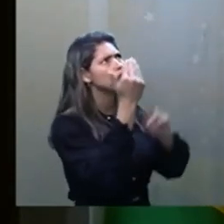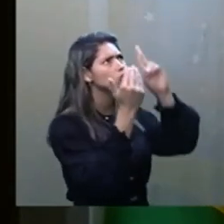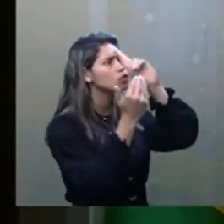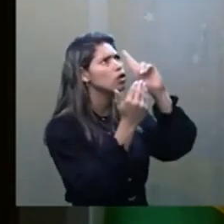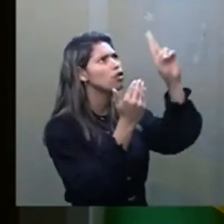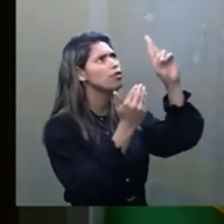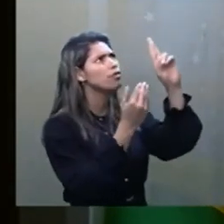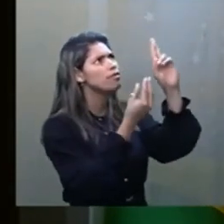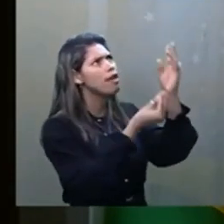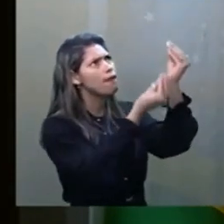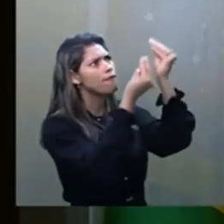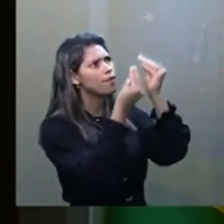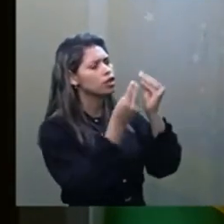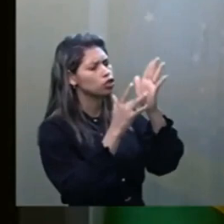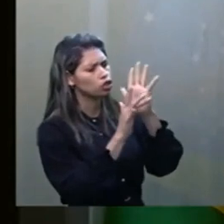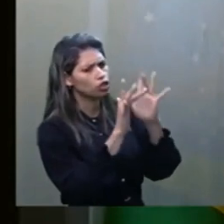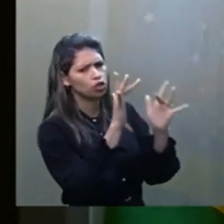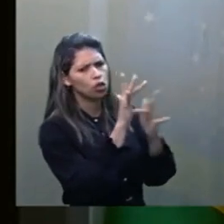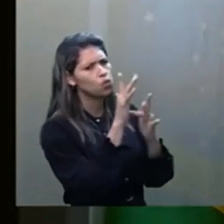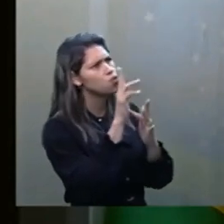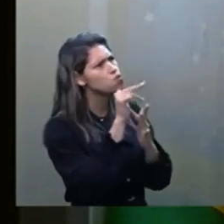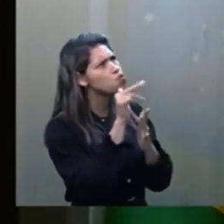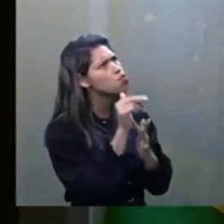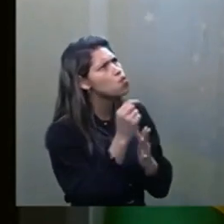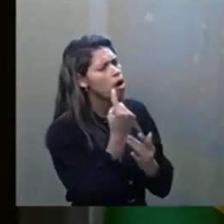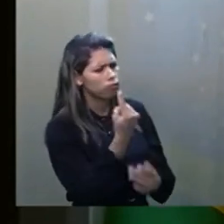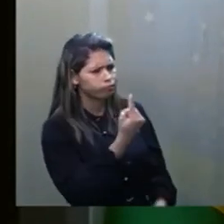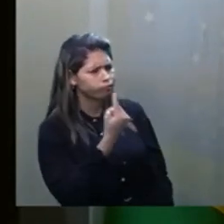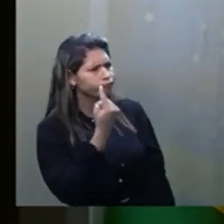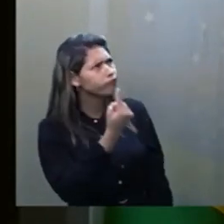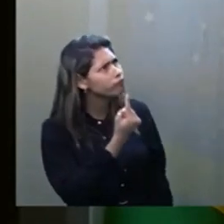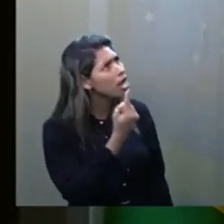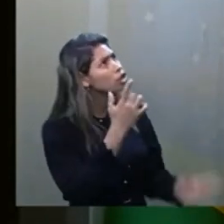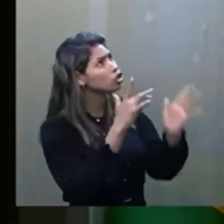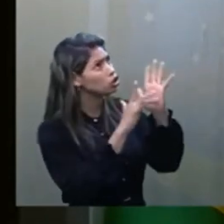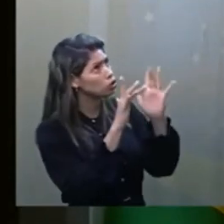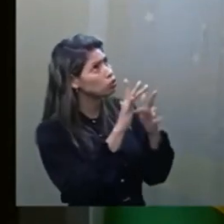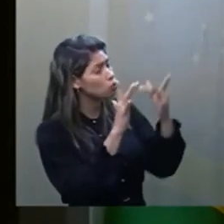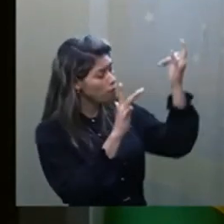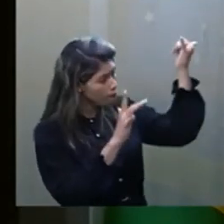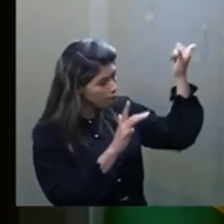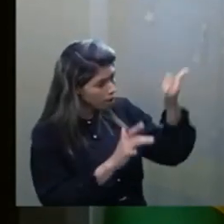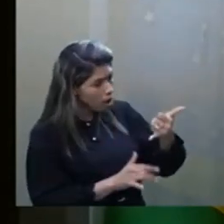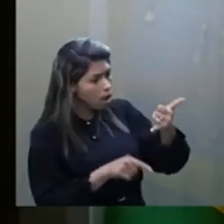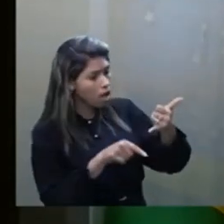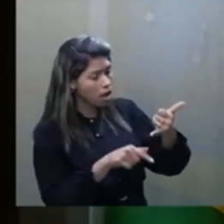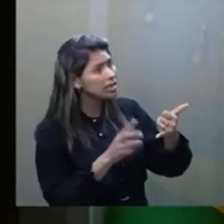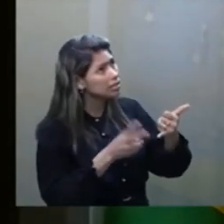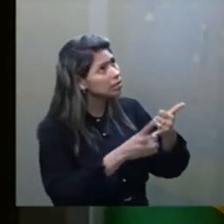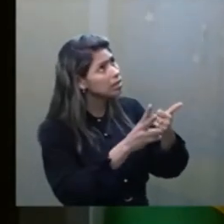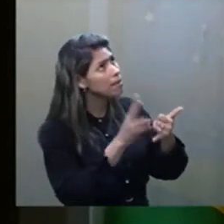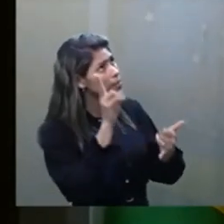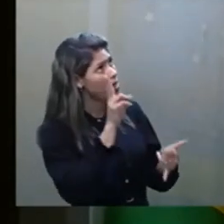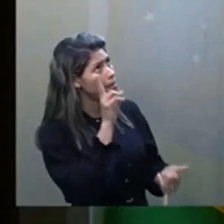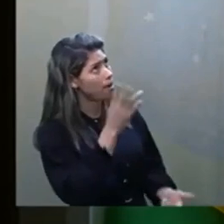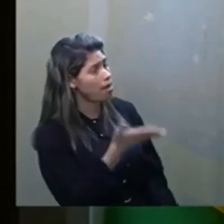A Jesus, que jamais os deixarei órfãos, Jesus nos disse. Ele lembrava muito dessa frase.